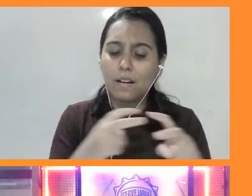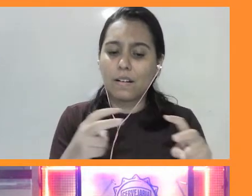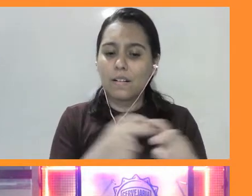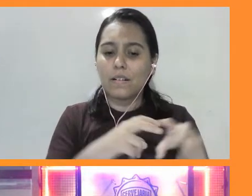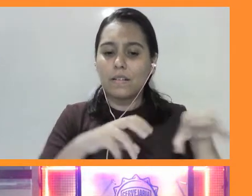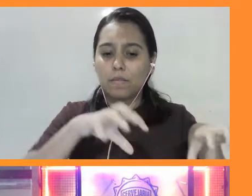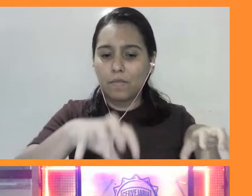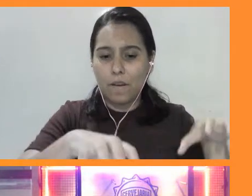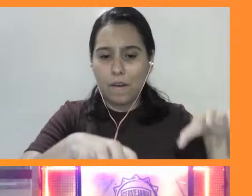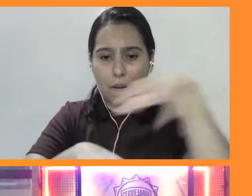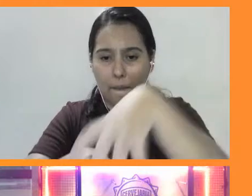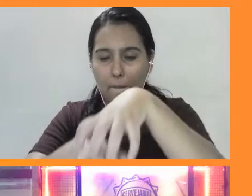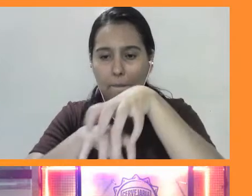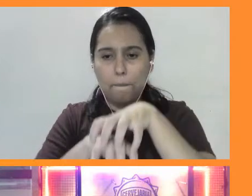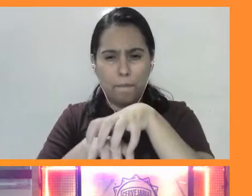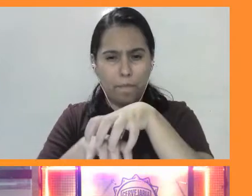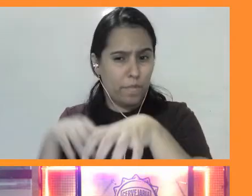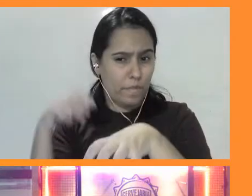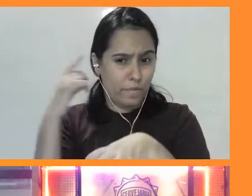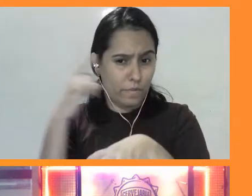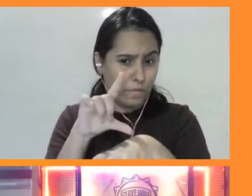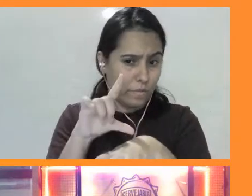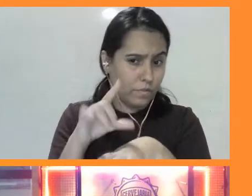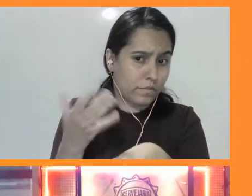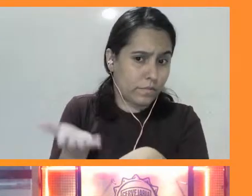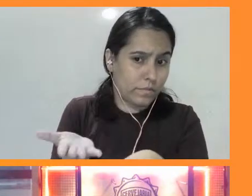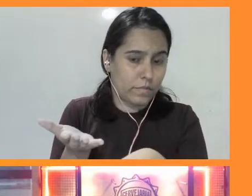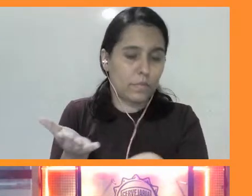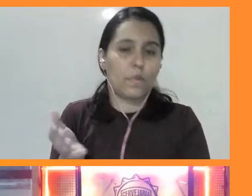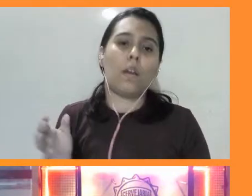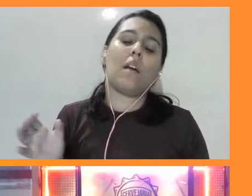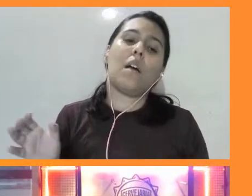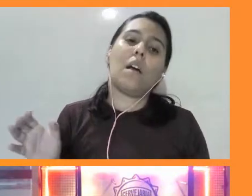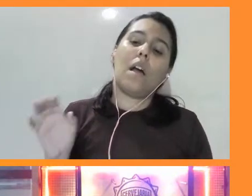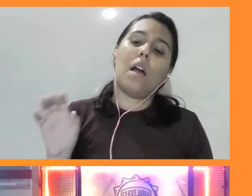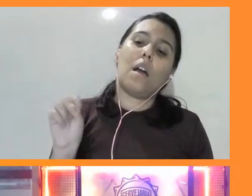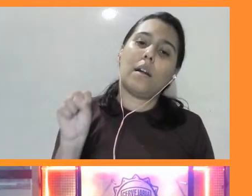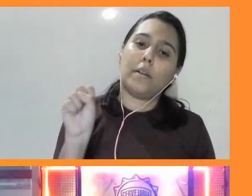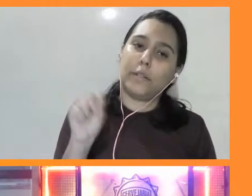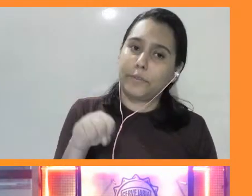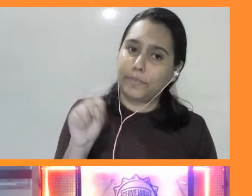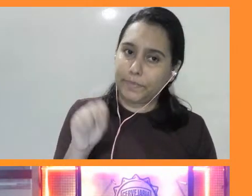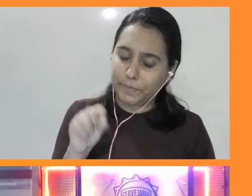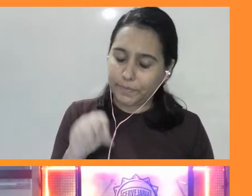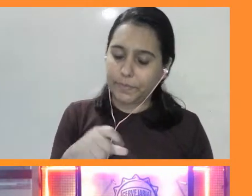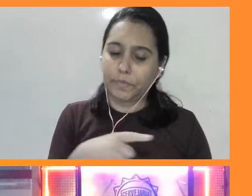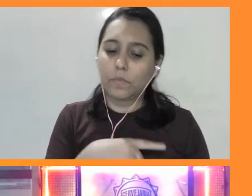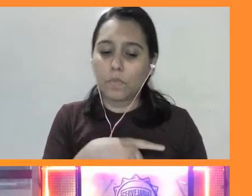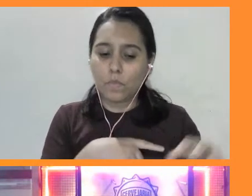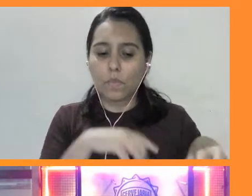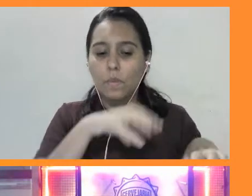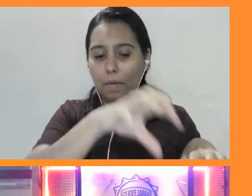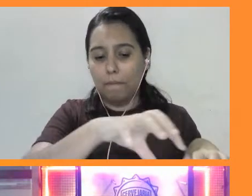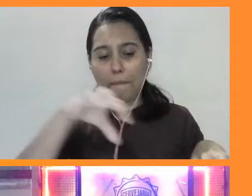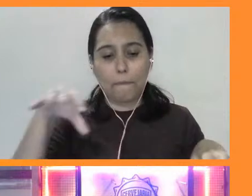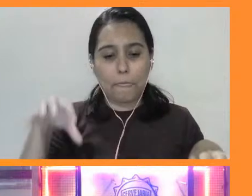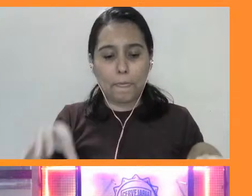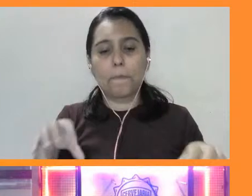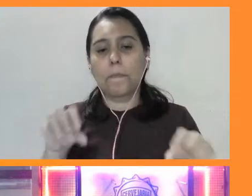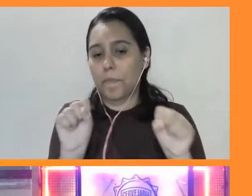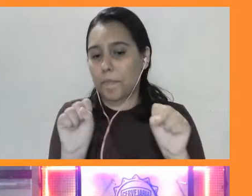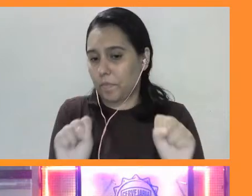Legal, Ana Beatriz. Assim, isso ocorre, né? Nos sistemas territoriais, os machos poderem, né?